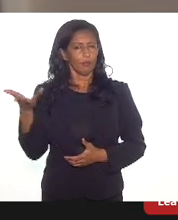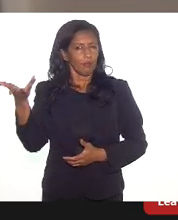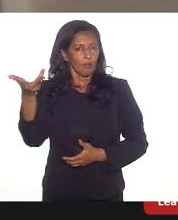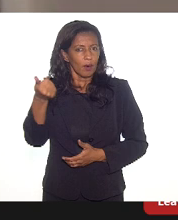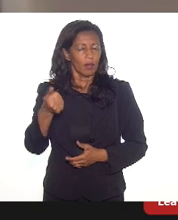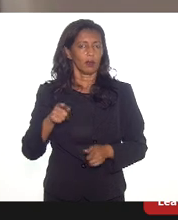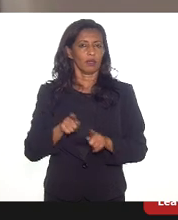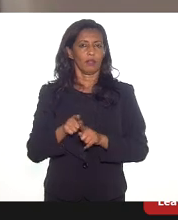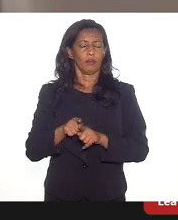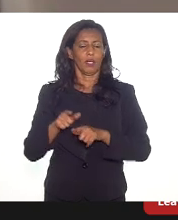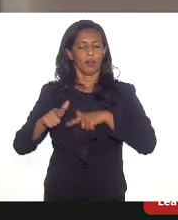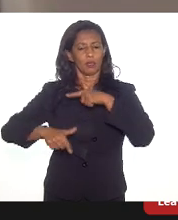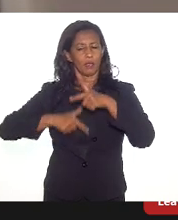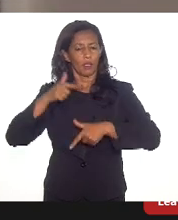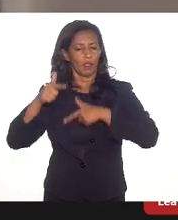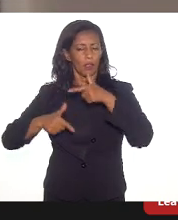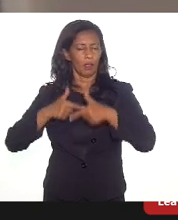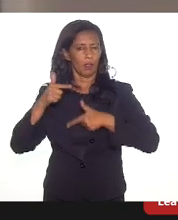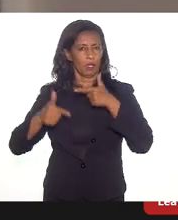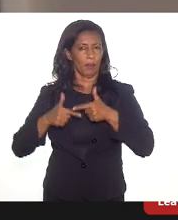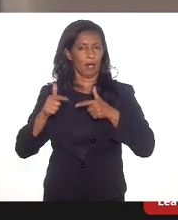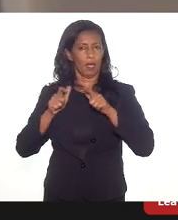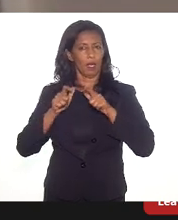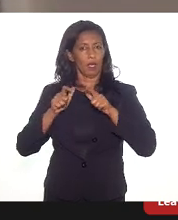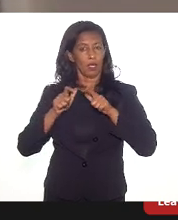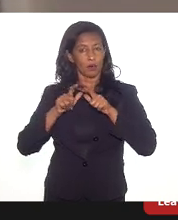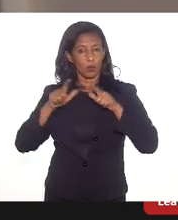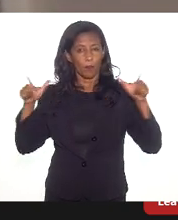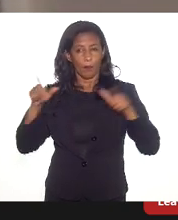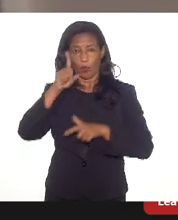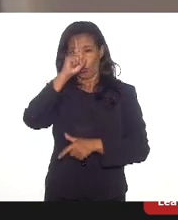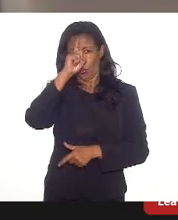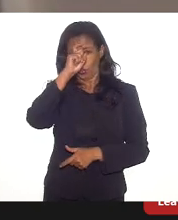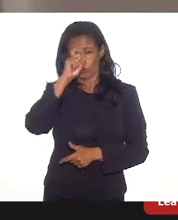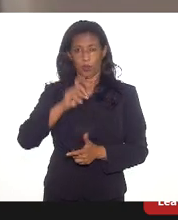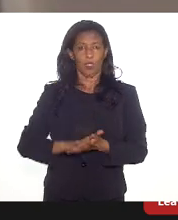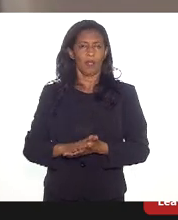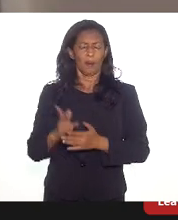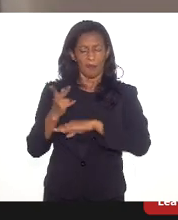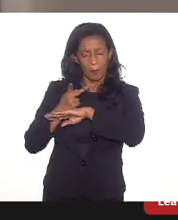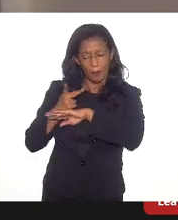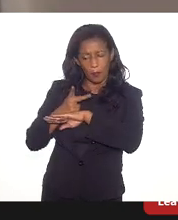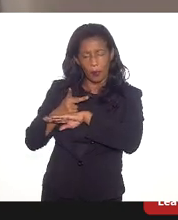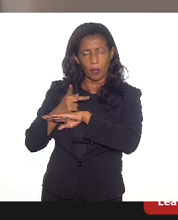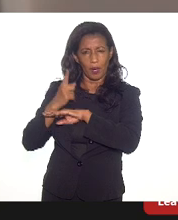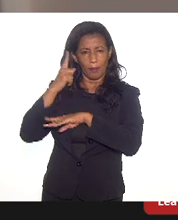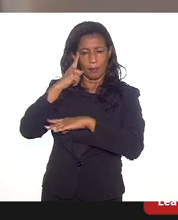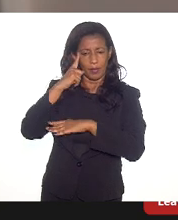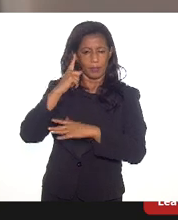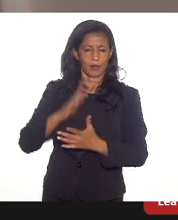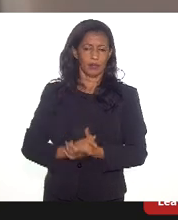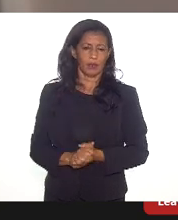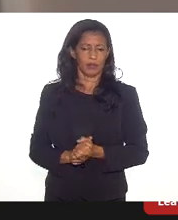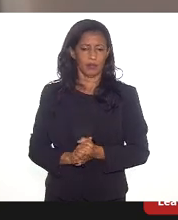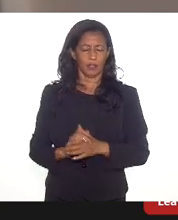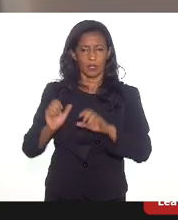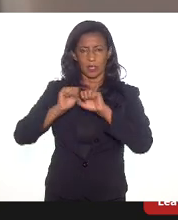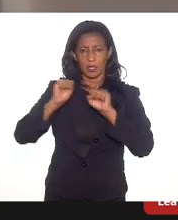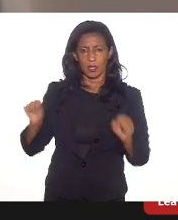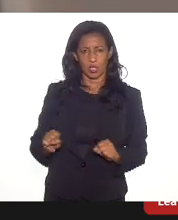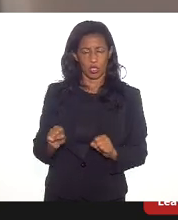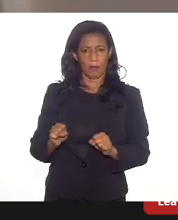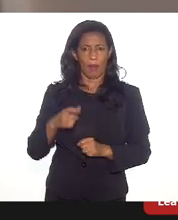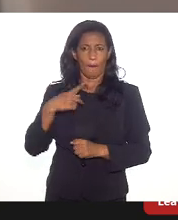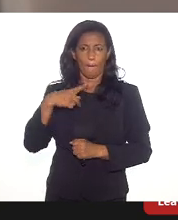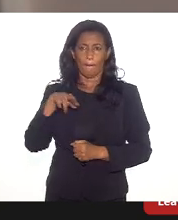a gente trabalhar a ideia do complexo hospitalar, mas acho que a gente devia procurar pensar o sistema produtivo